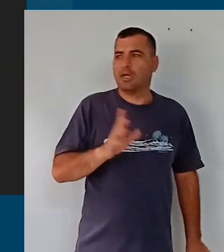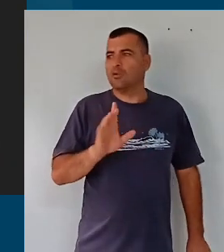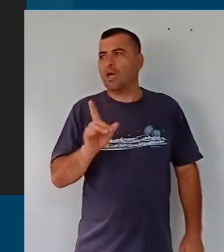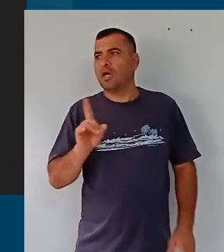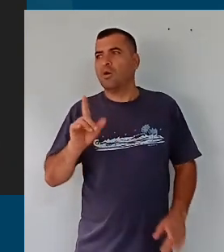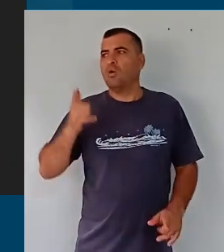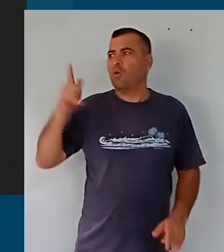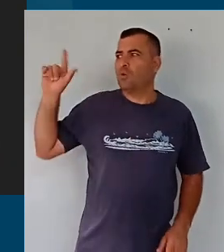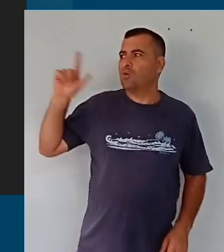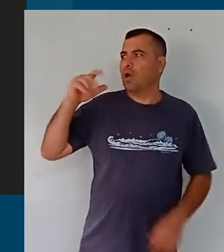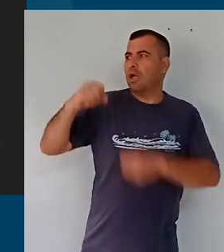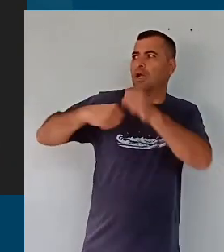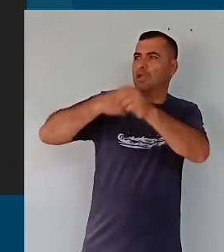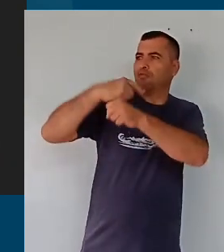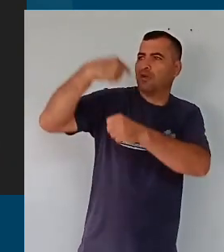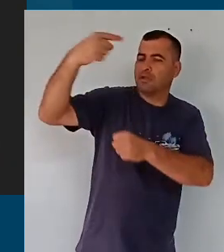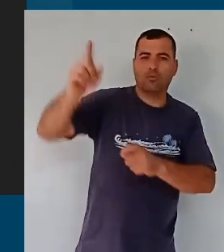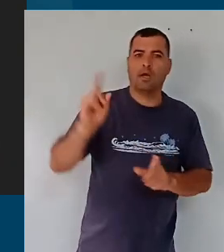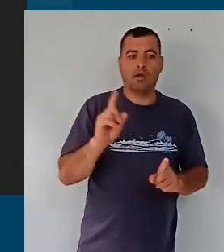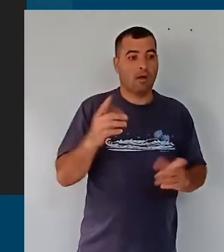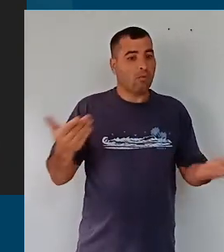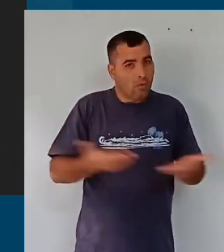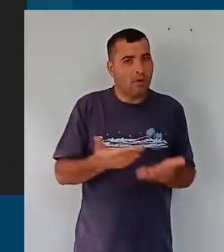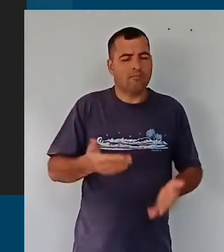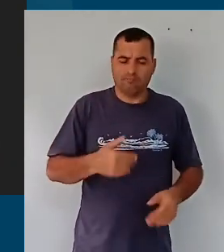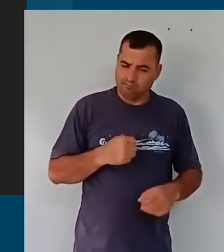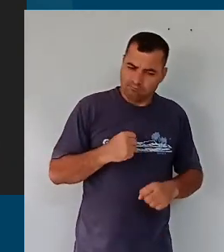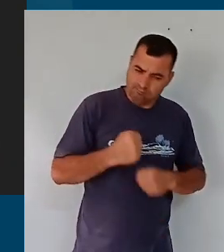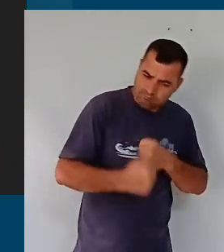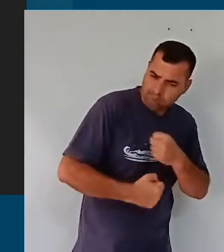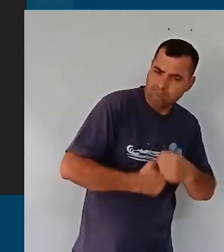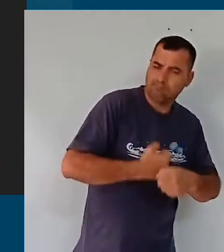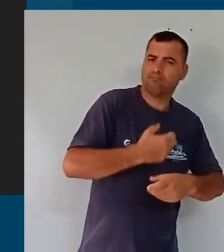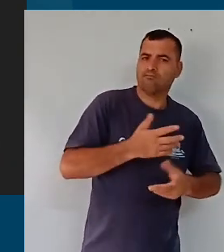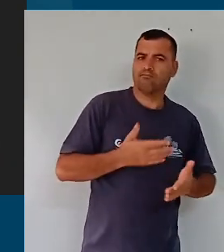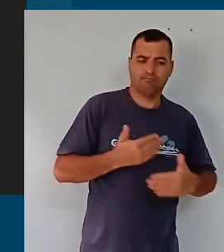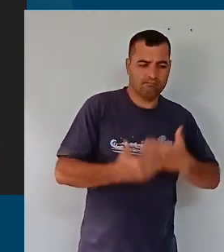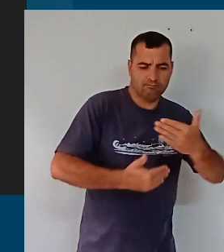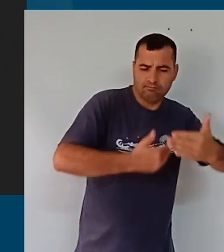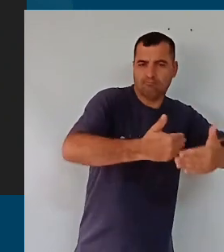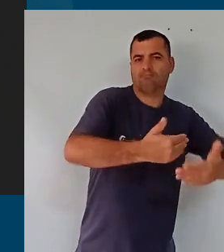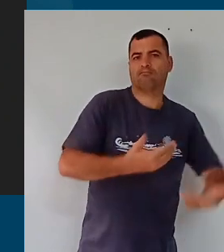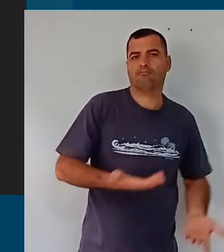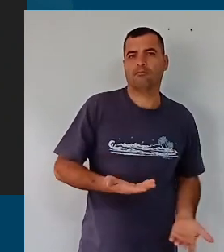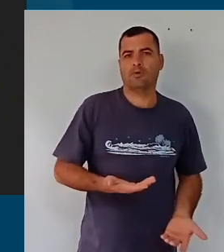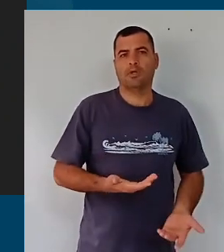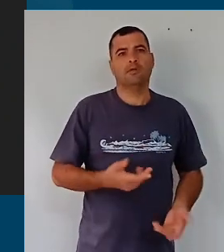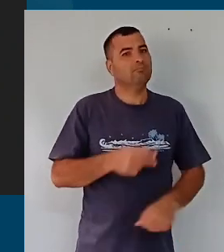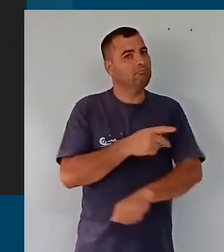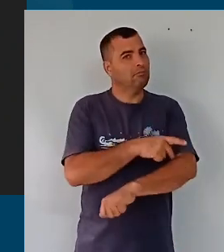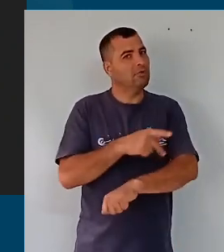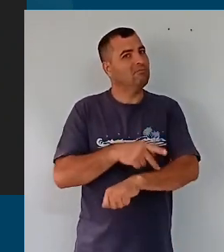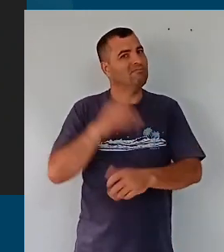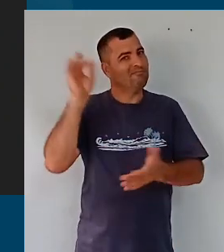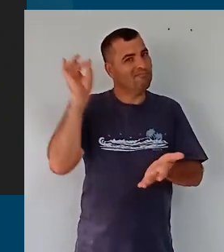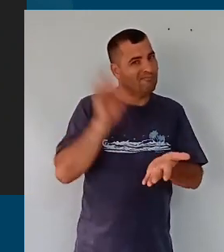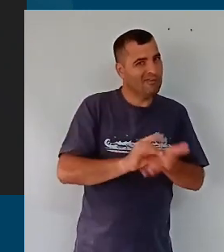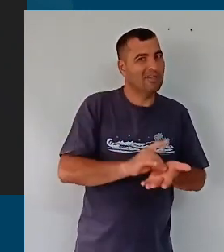isso, vamos deixar para o ano que vem, não, nós continuamos, foi um movimento pedagógico